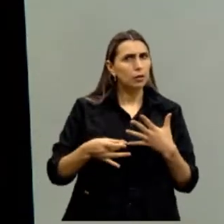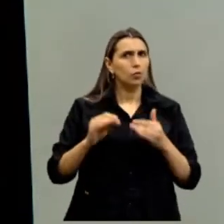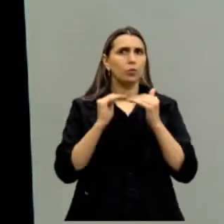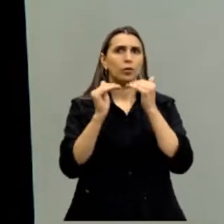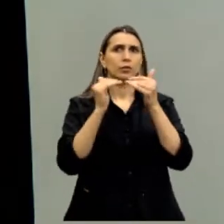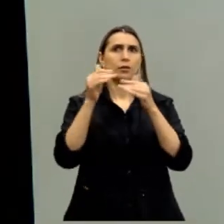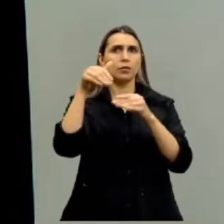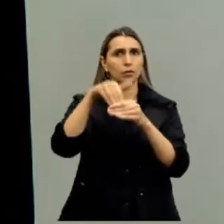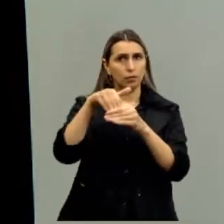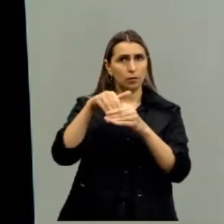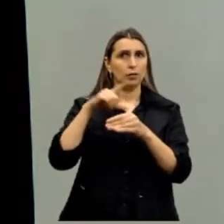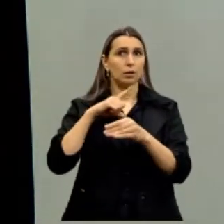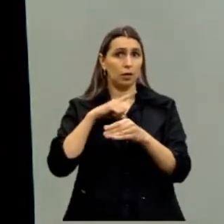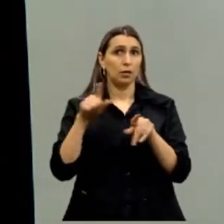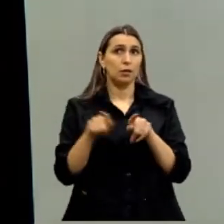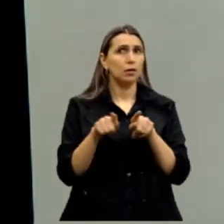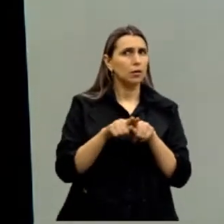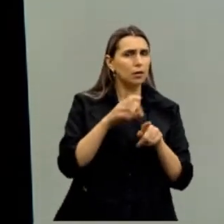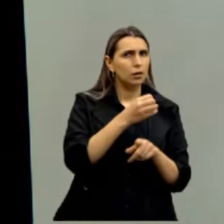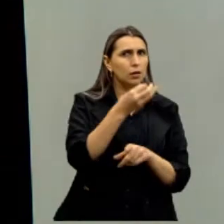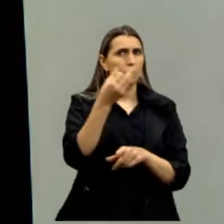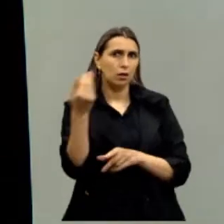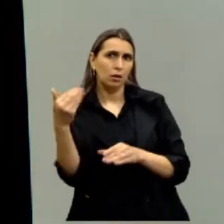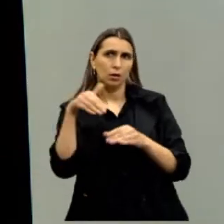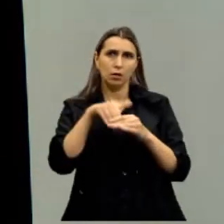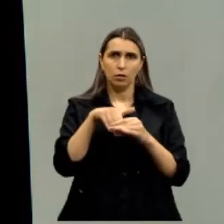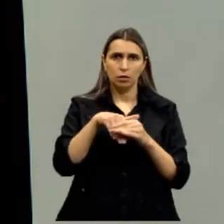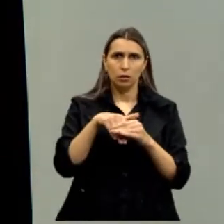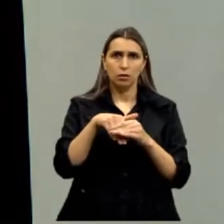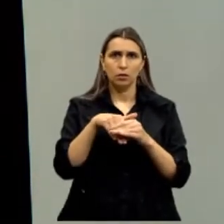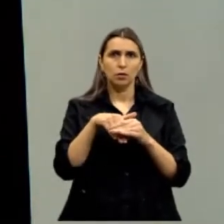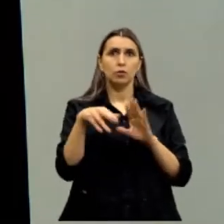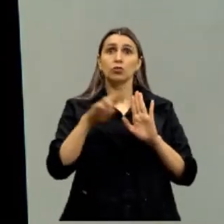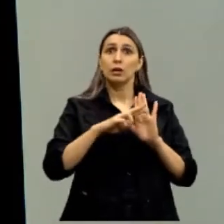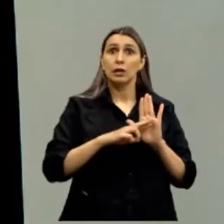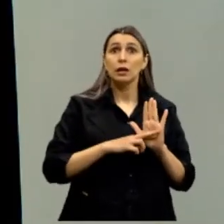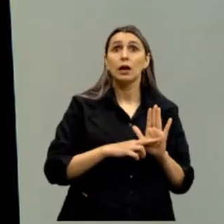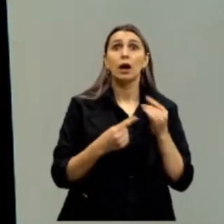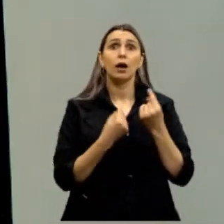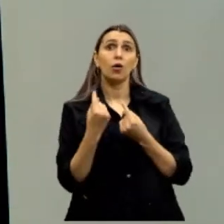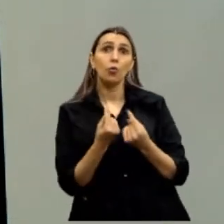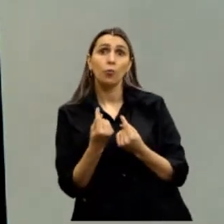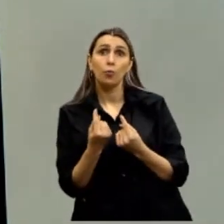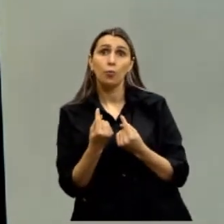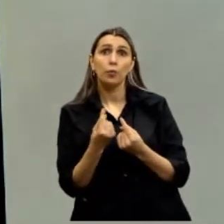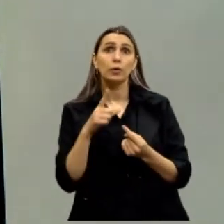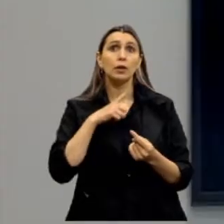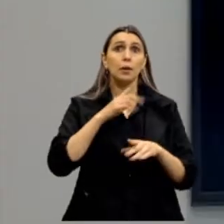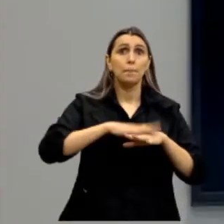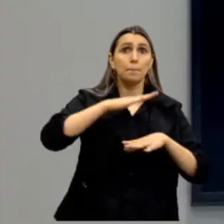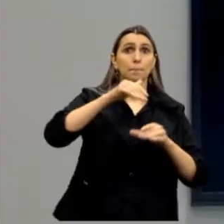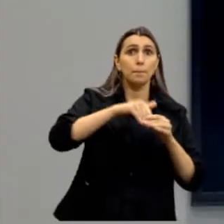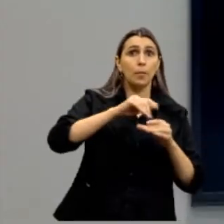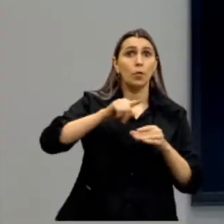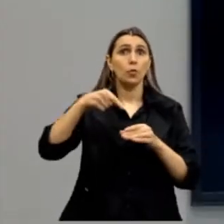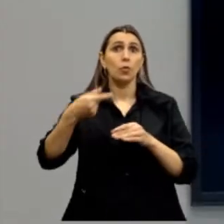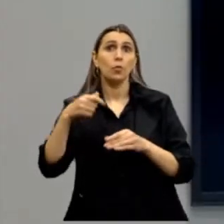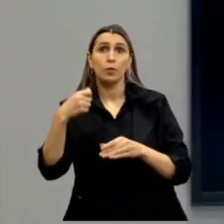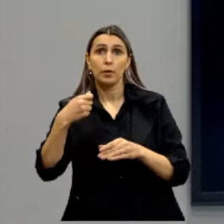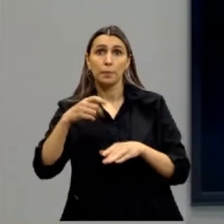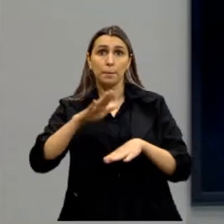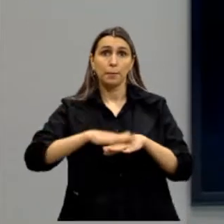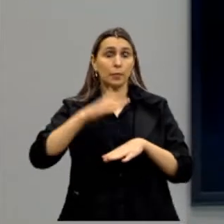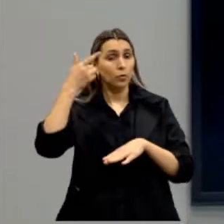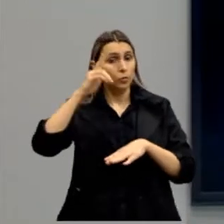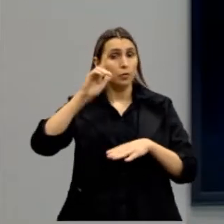processo eleitoral tem essa questão da contagem de votos, no sentido assim, de alguns terem mais votos do que precisam